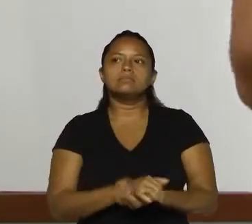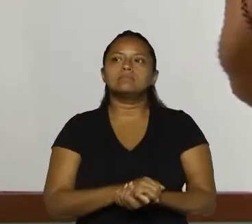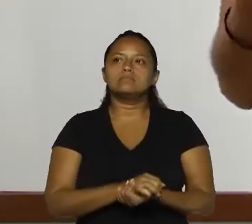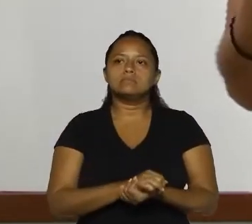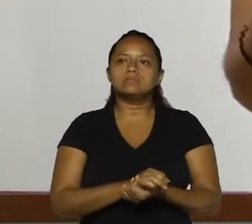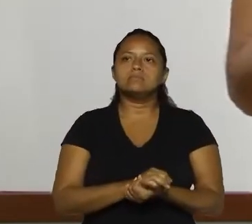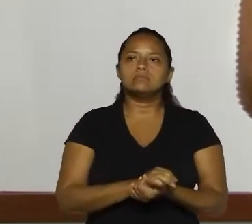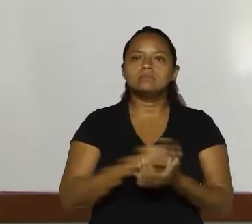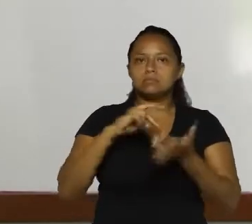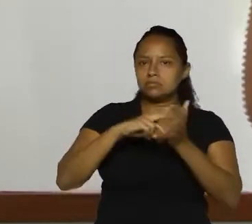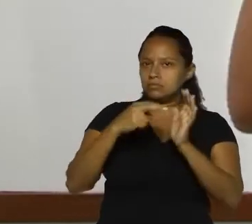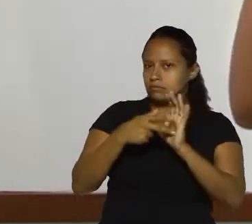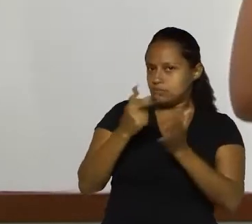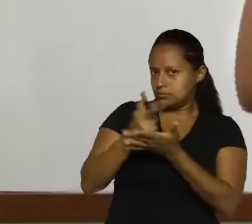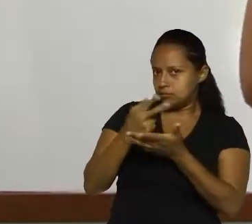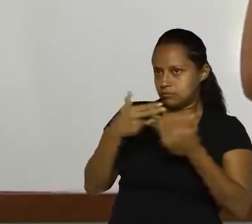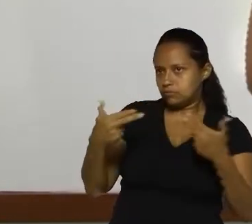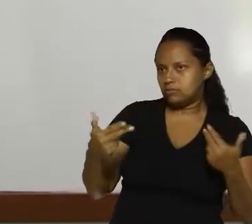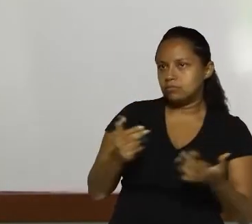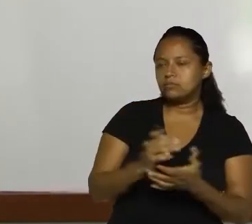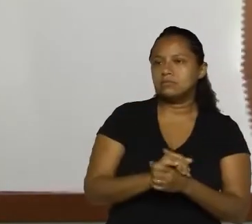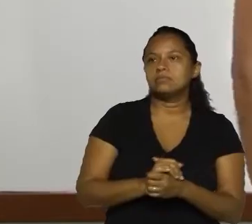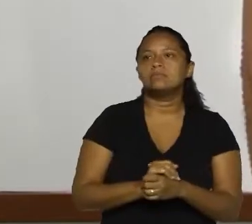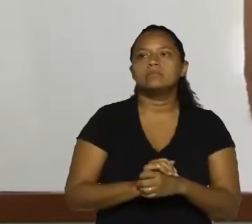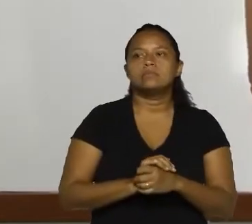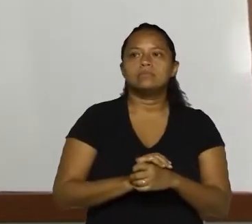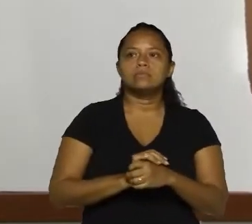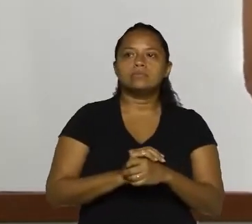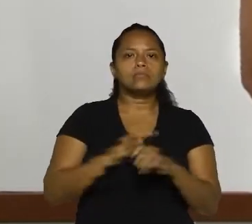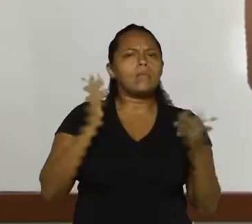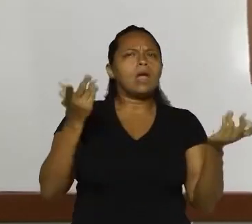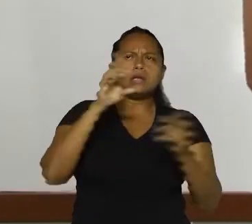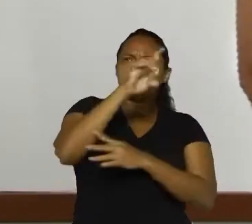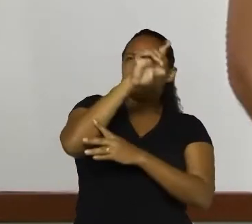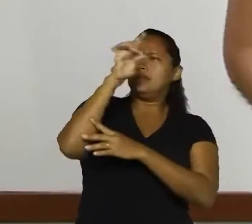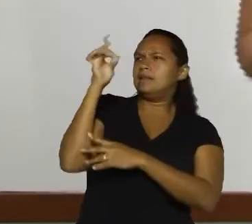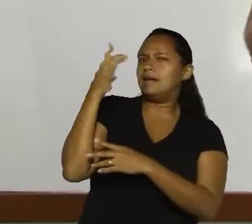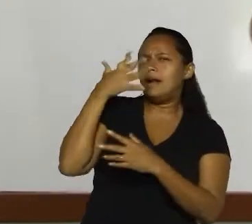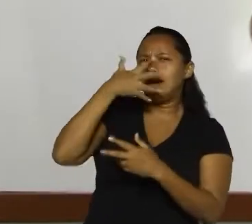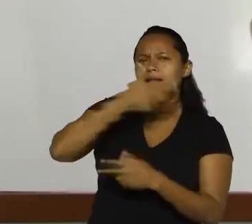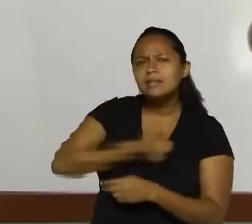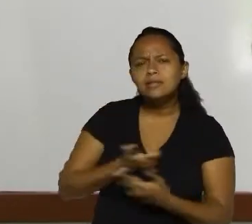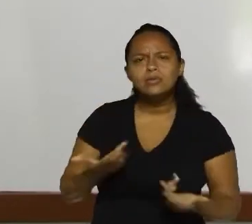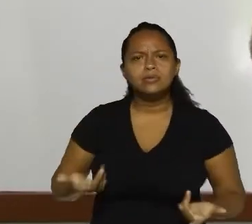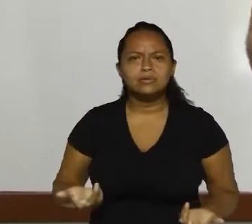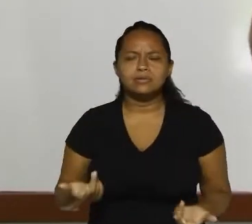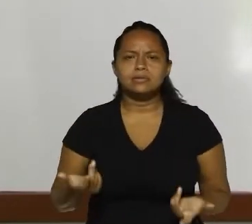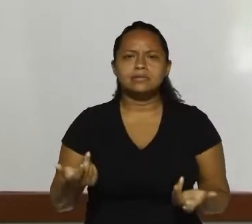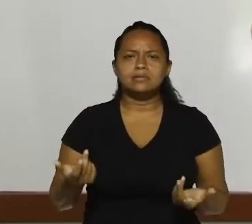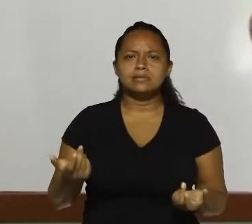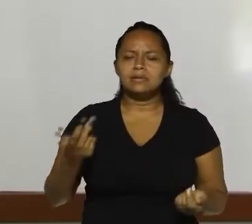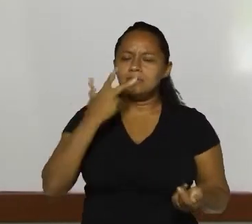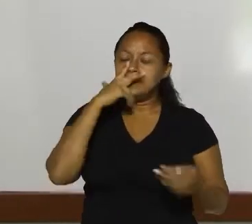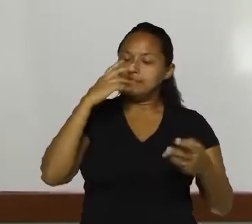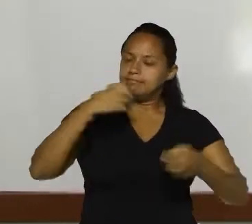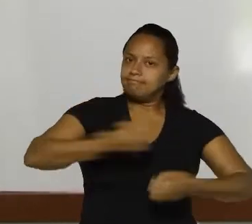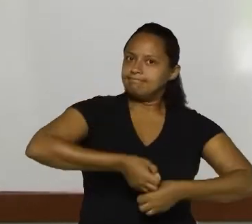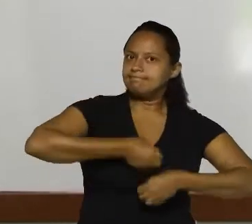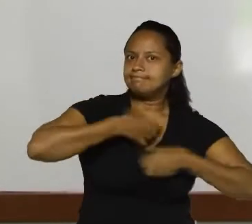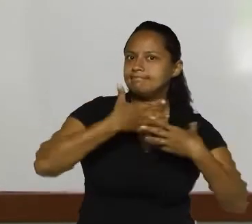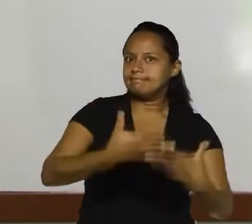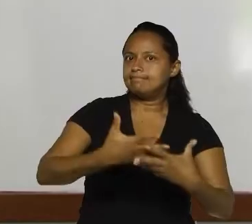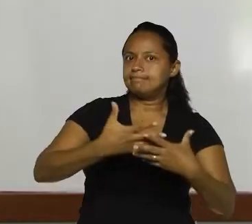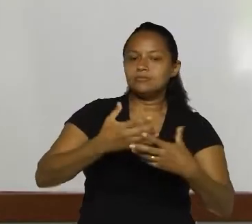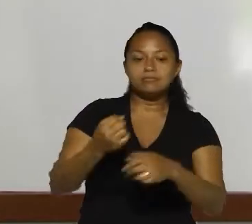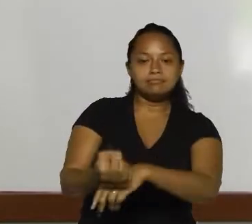O significa a mesma coisa. Mas, enfim. Então, aqui. Que dia lindo! Quando eu digo que dia lindo, eu estou expressando